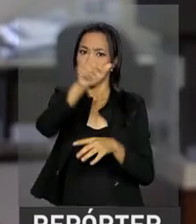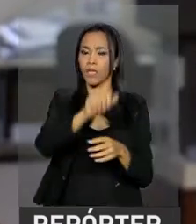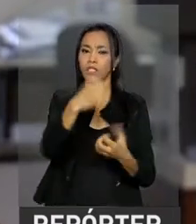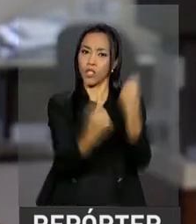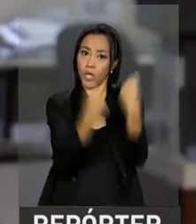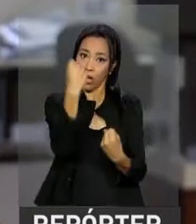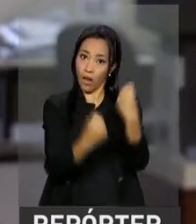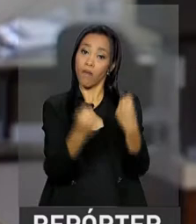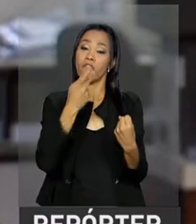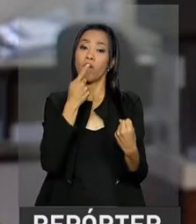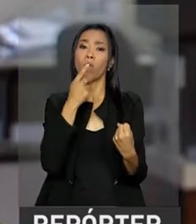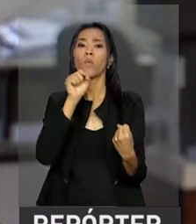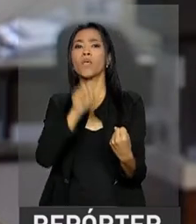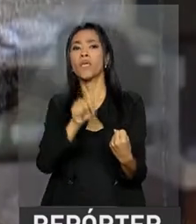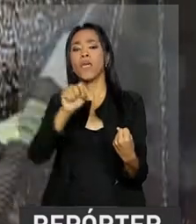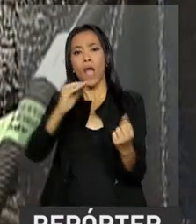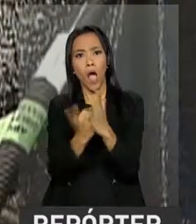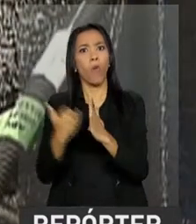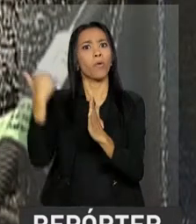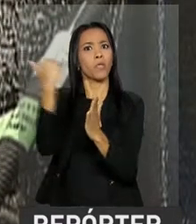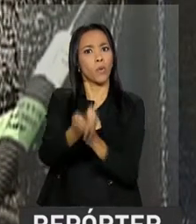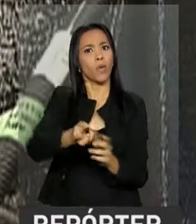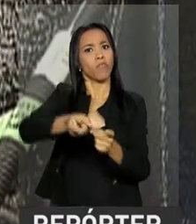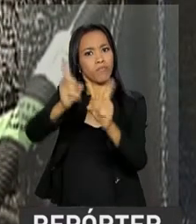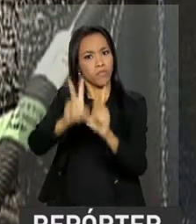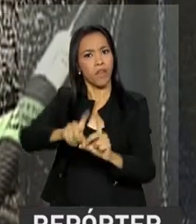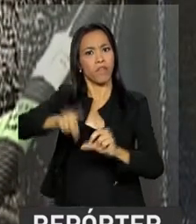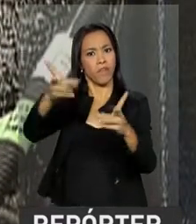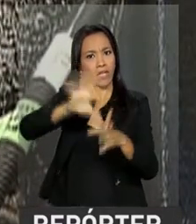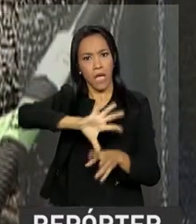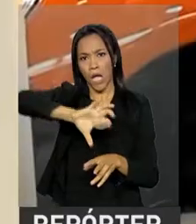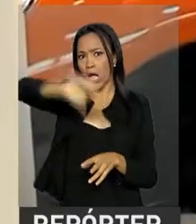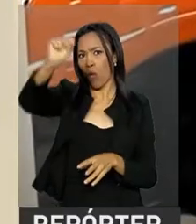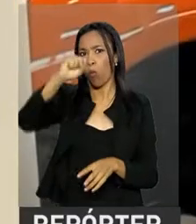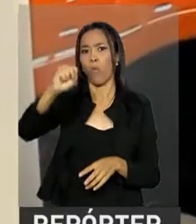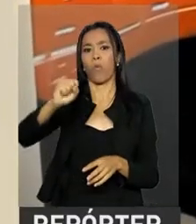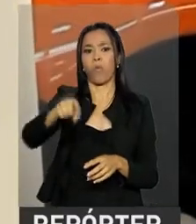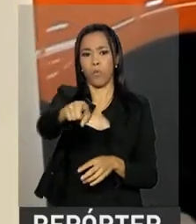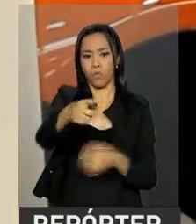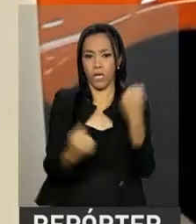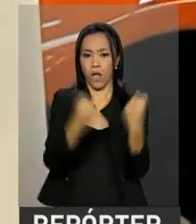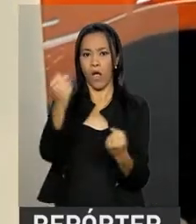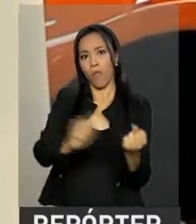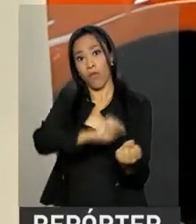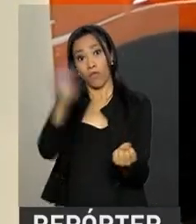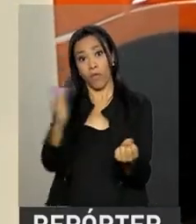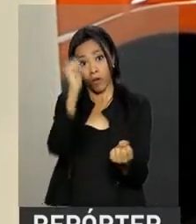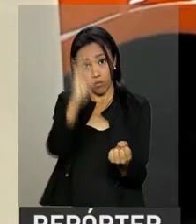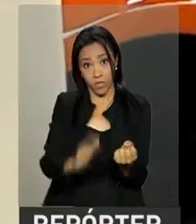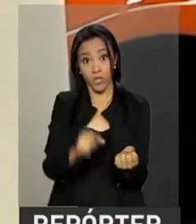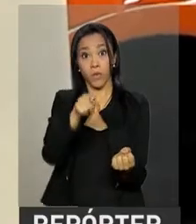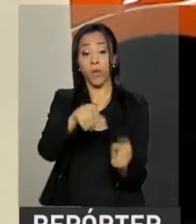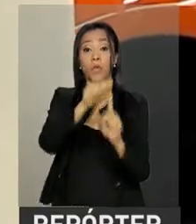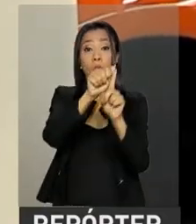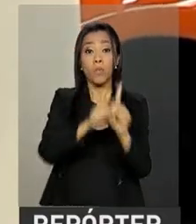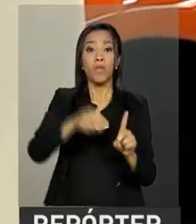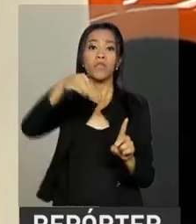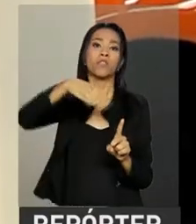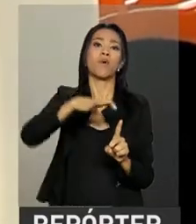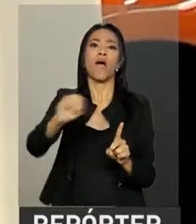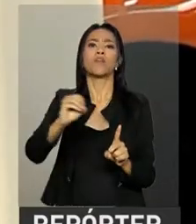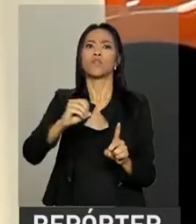veículos aumentou em março, como você disse, e as exportações bateram recorde. A indústria ampliou a produção em março diante da